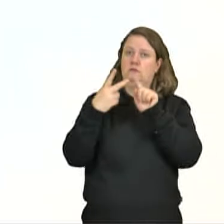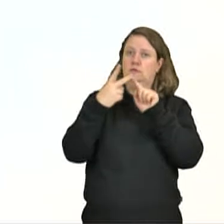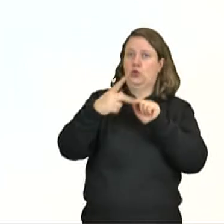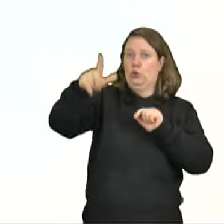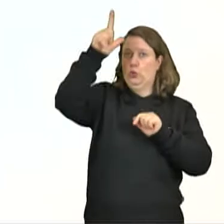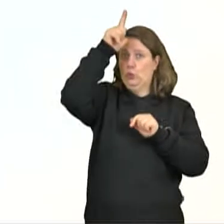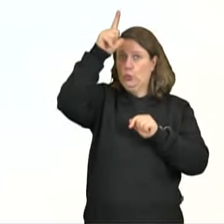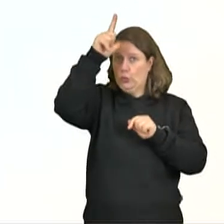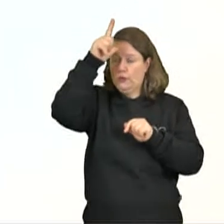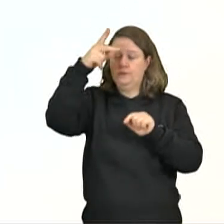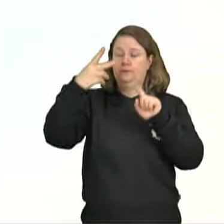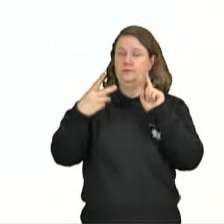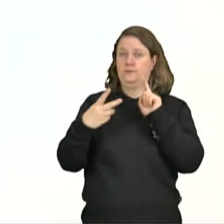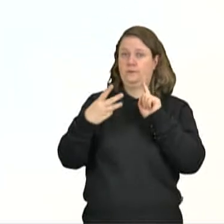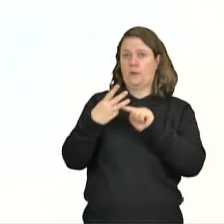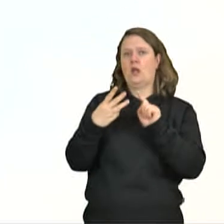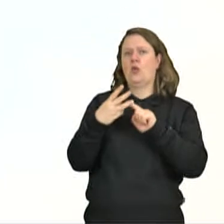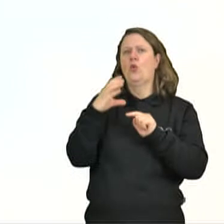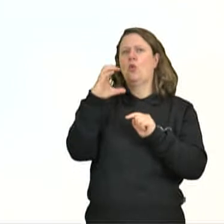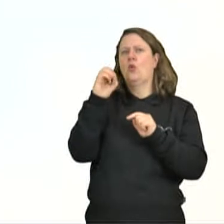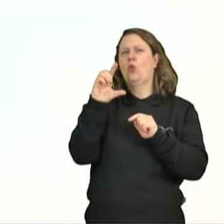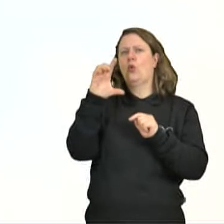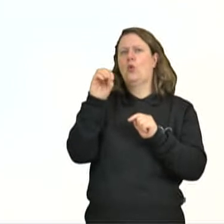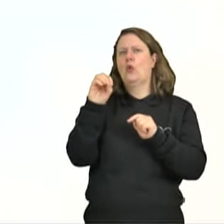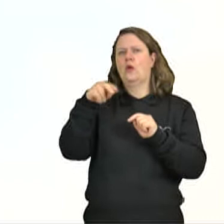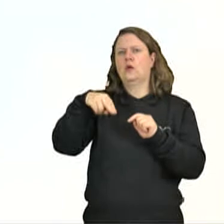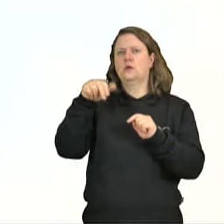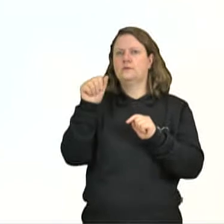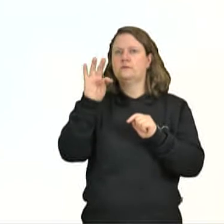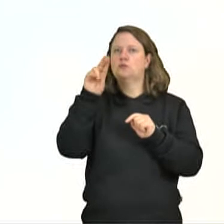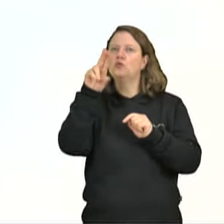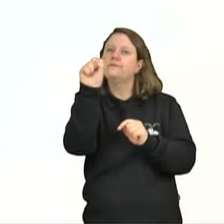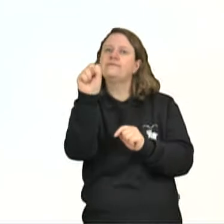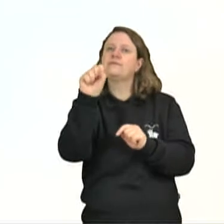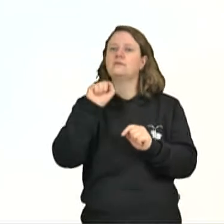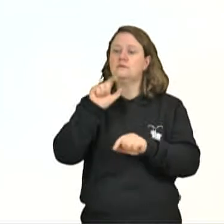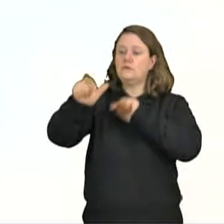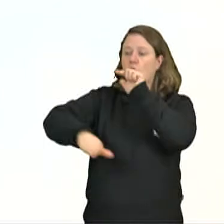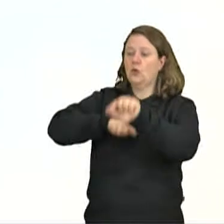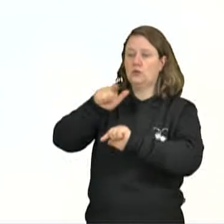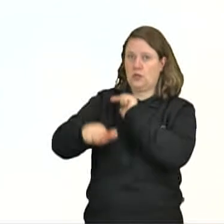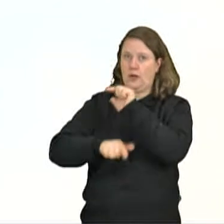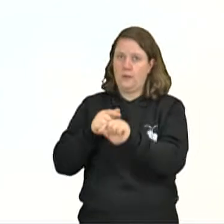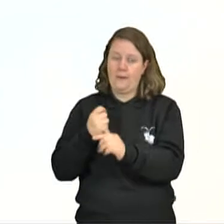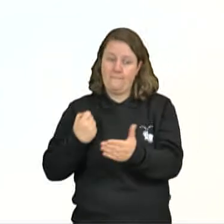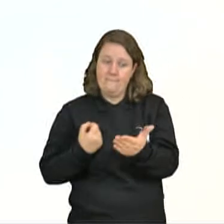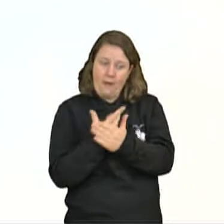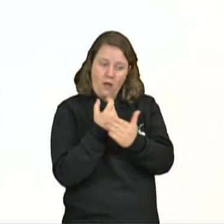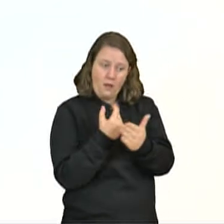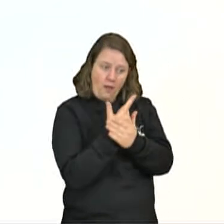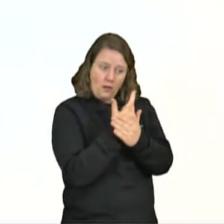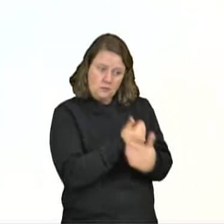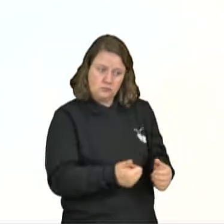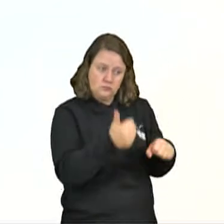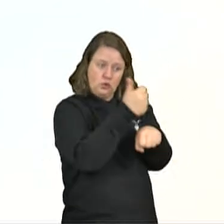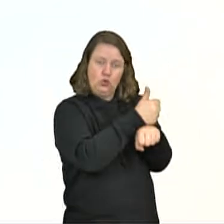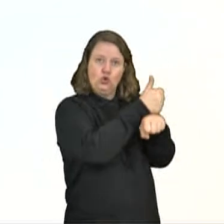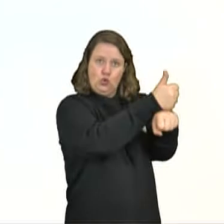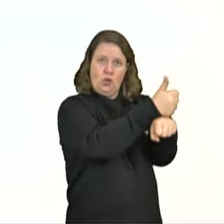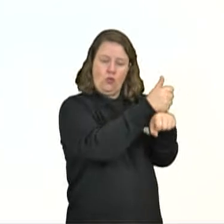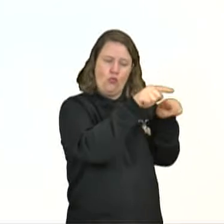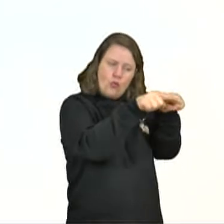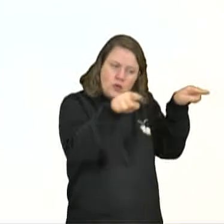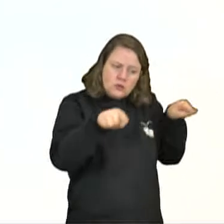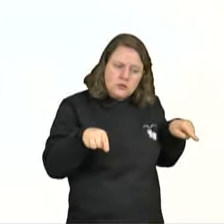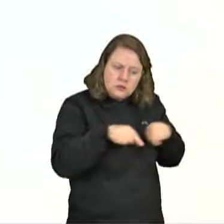colonato, uma forma de trabalho em que o trabalhador paga o senhor das terras através